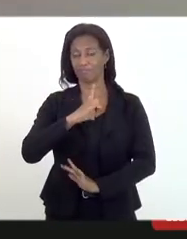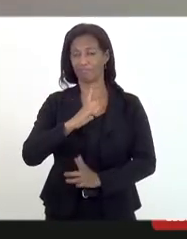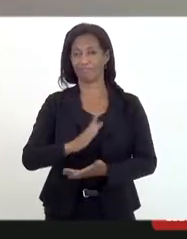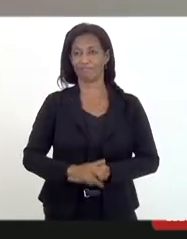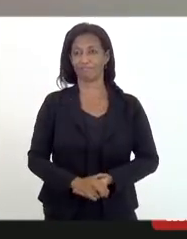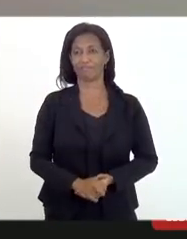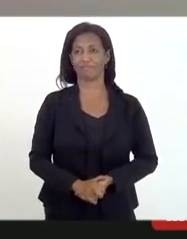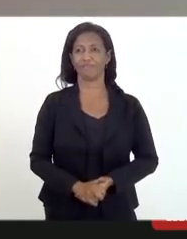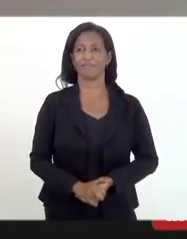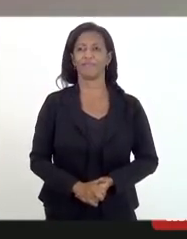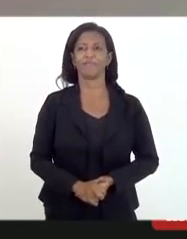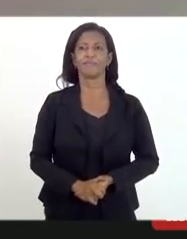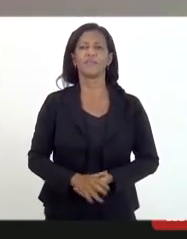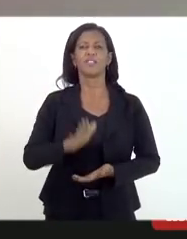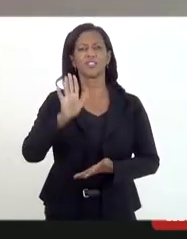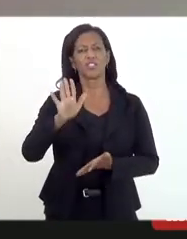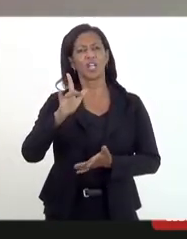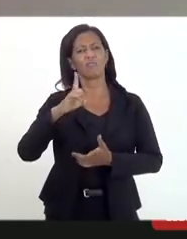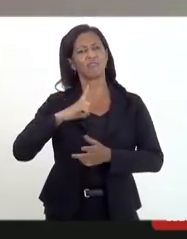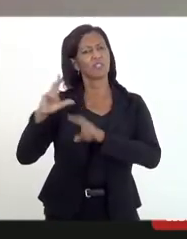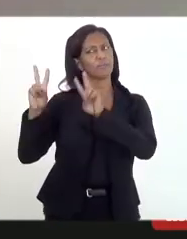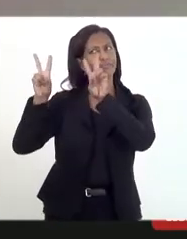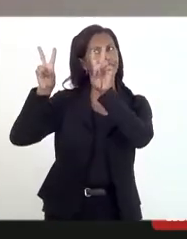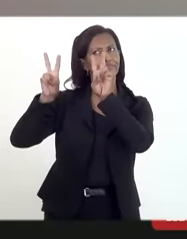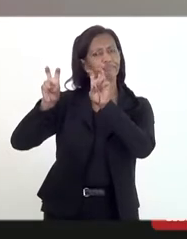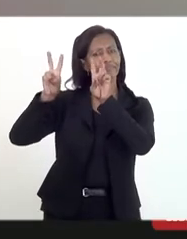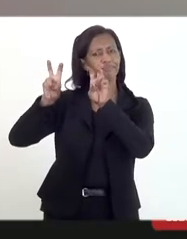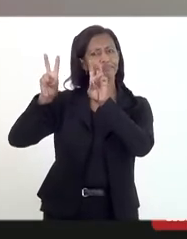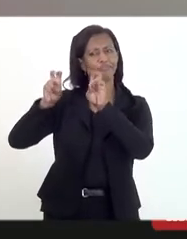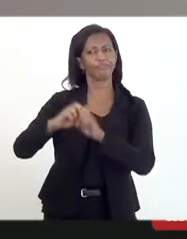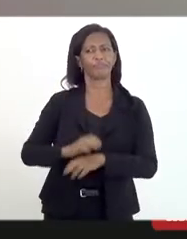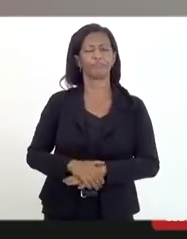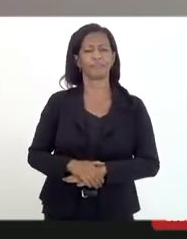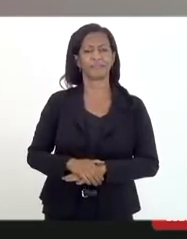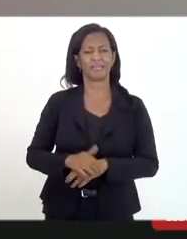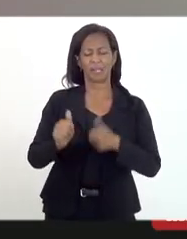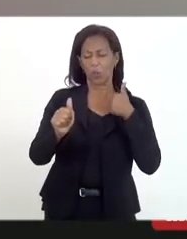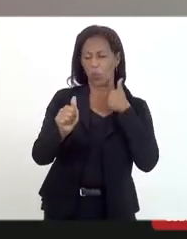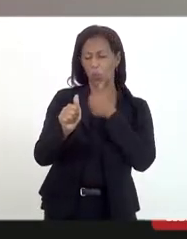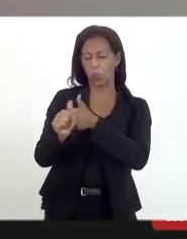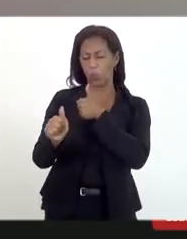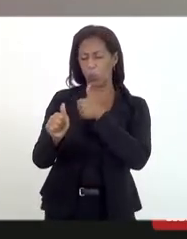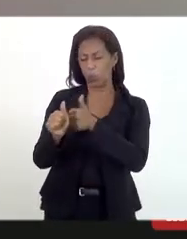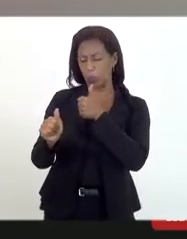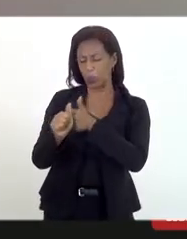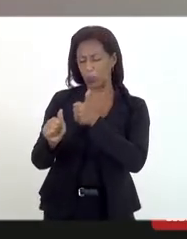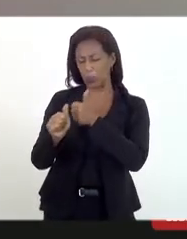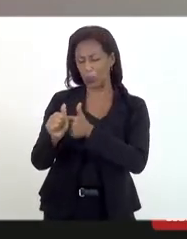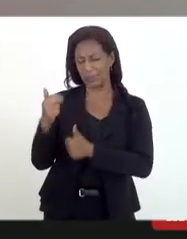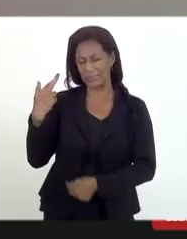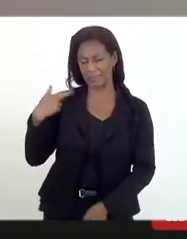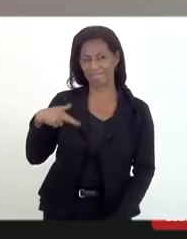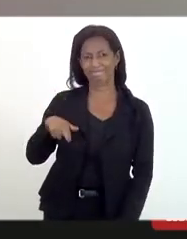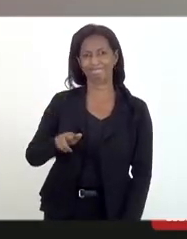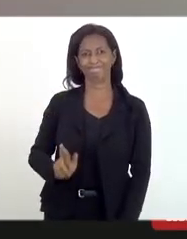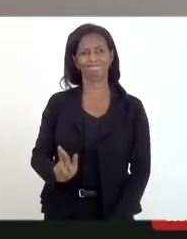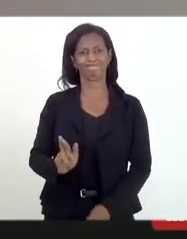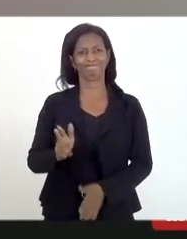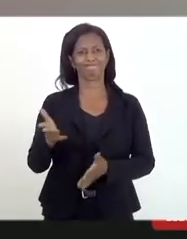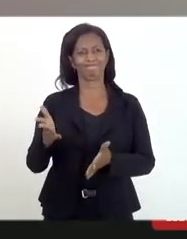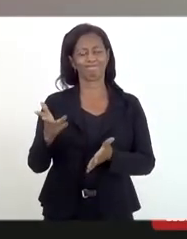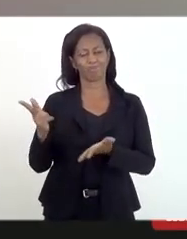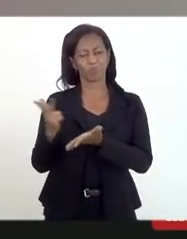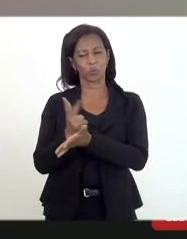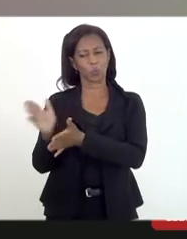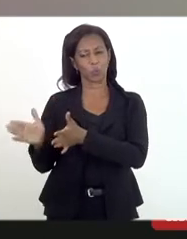já tocava no assunto da perseguição religiosa em curso.